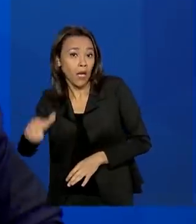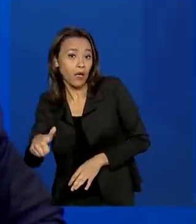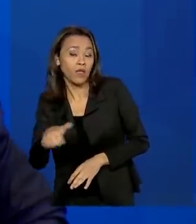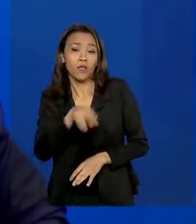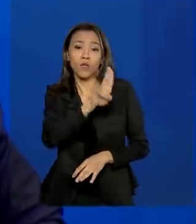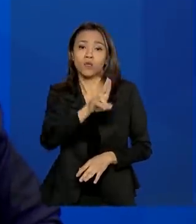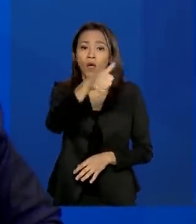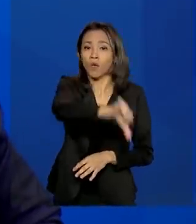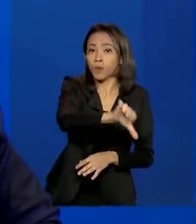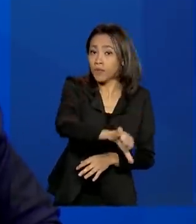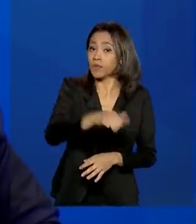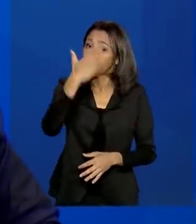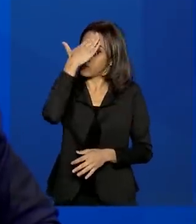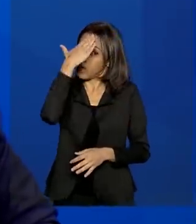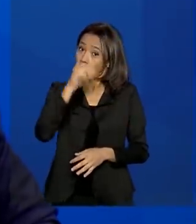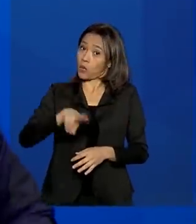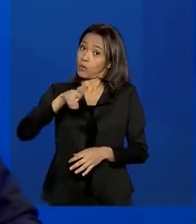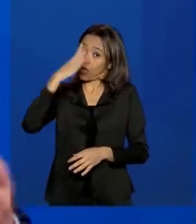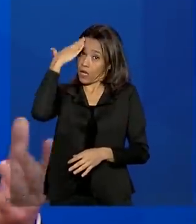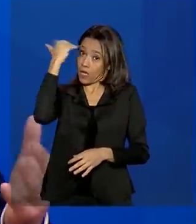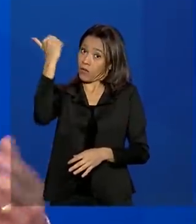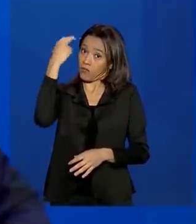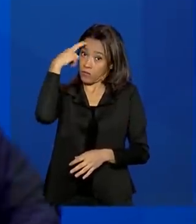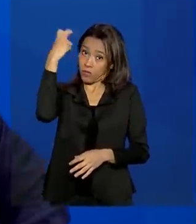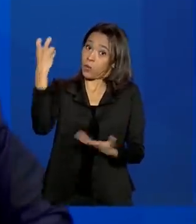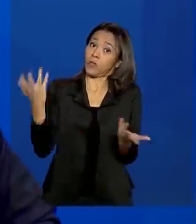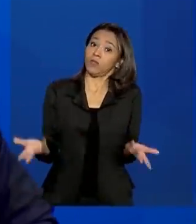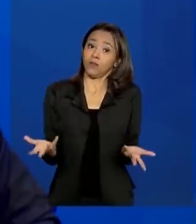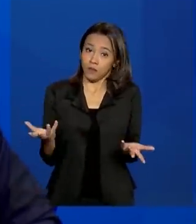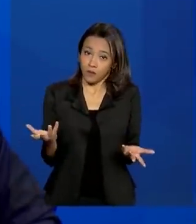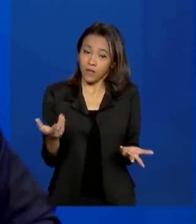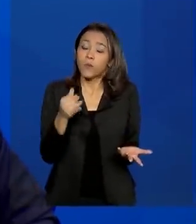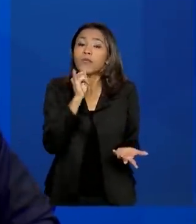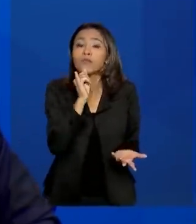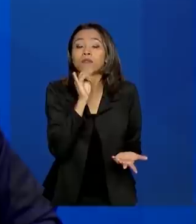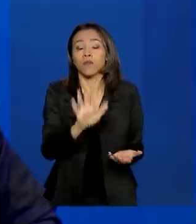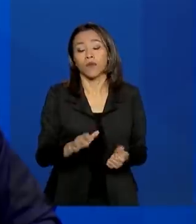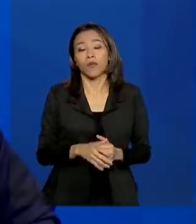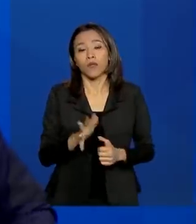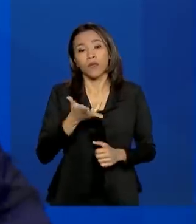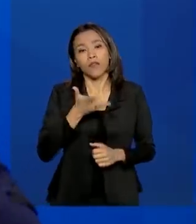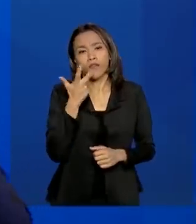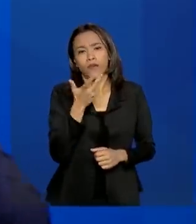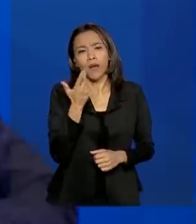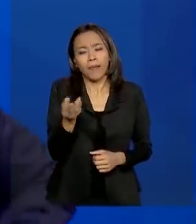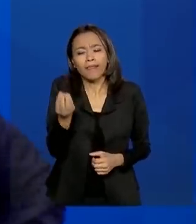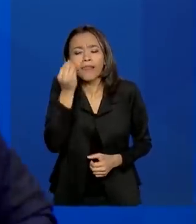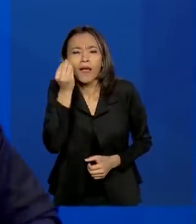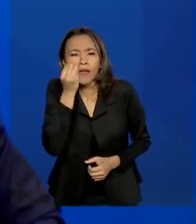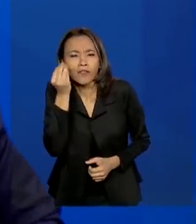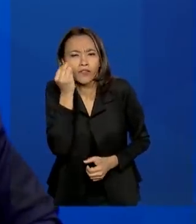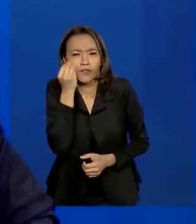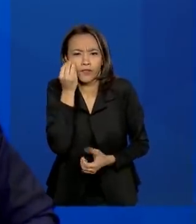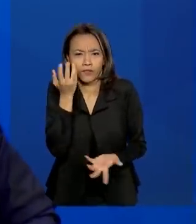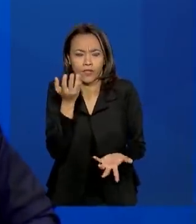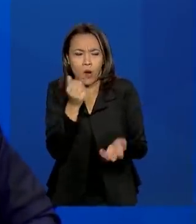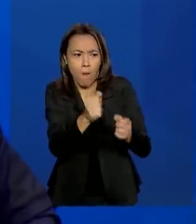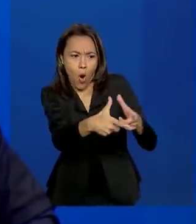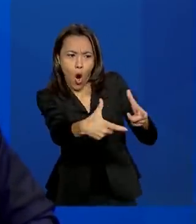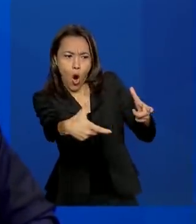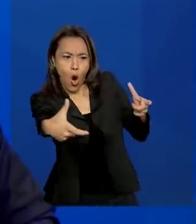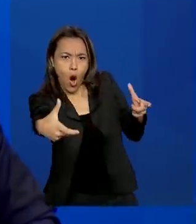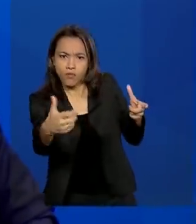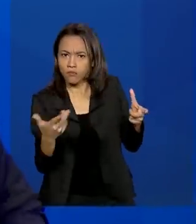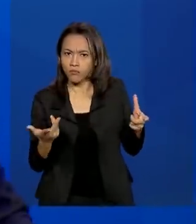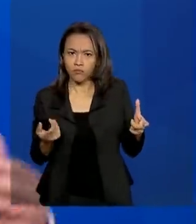sabedoria o que a gente tem na mão. Vou dar um exemplo para vocês. A gente fala em teste em massa. Não tem teste